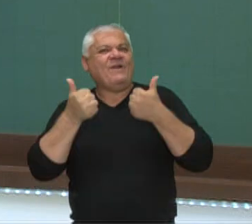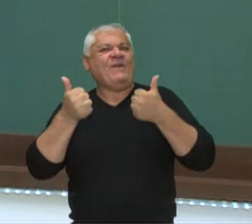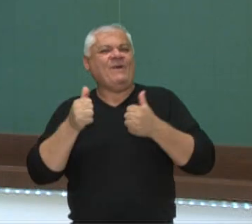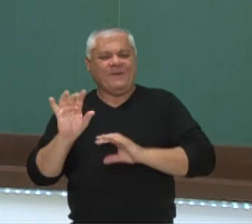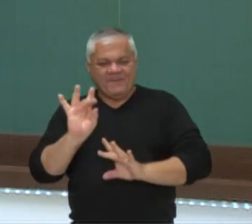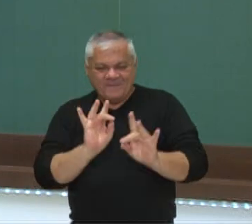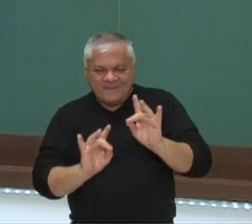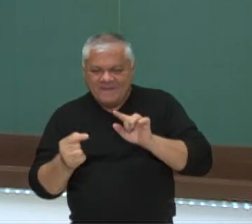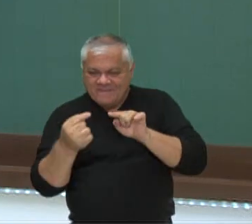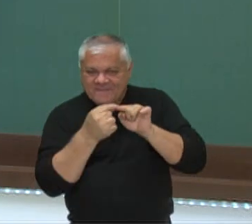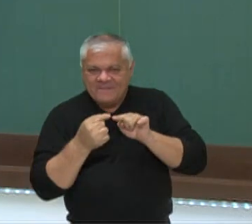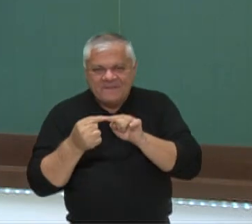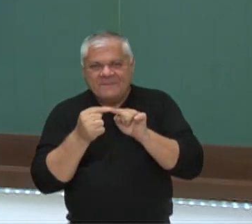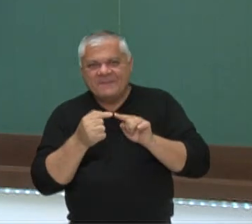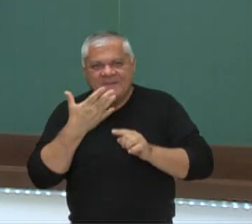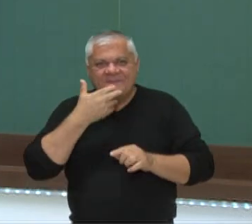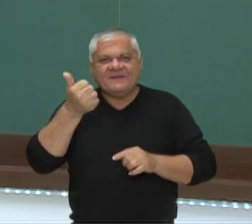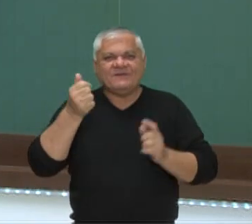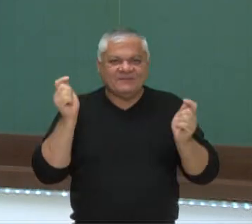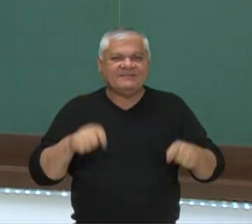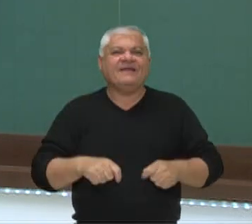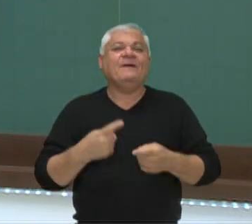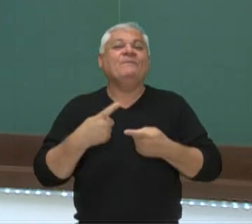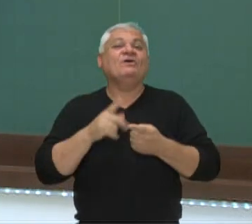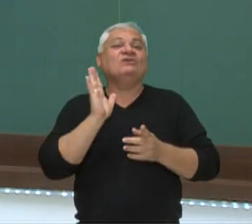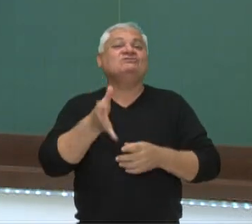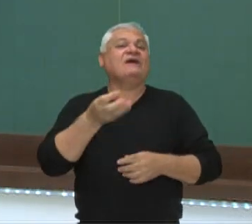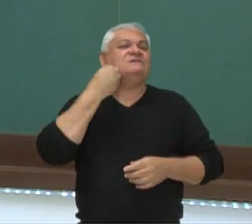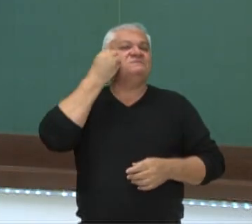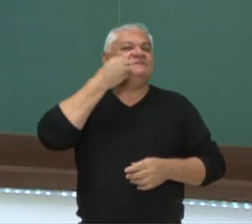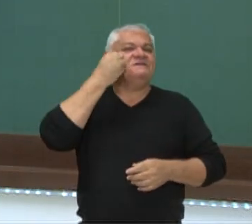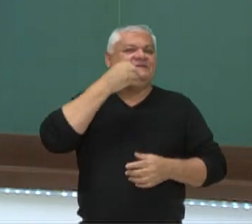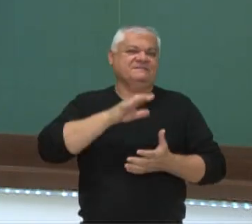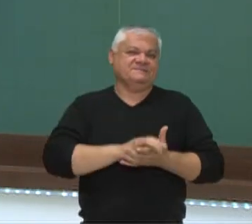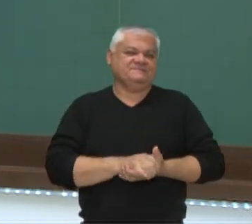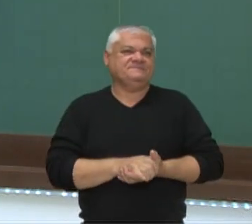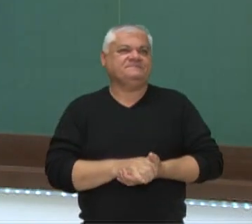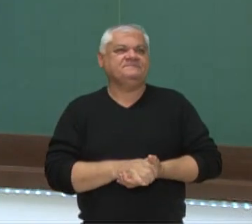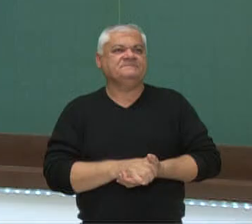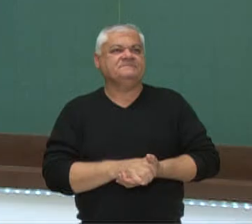fazer de uma forma melhor, porque ele já tinha a experiência.